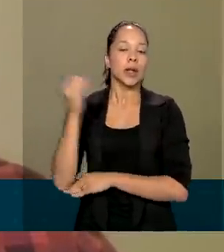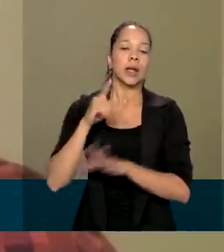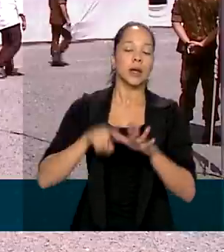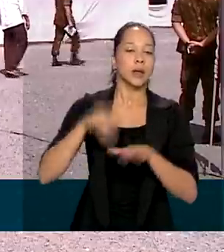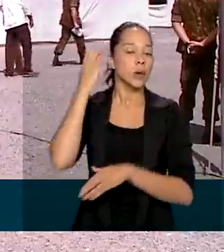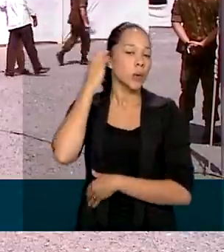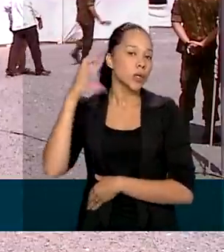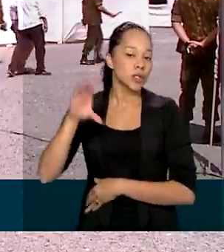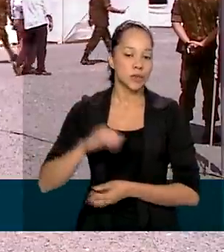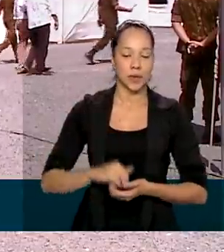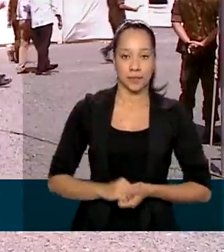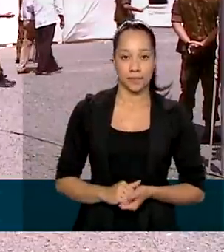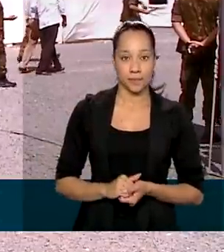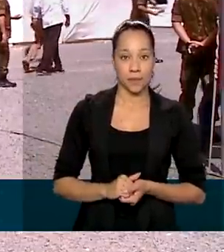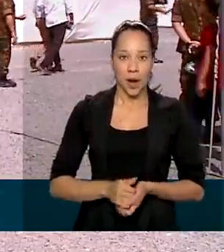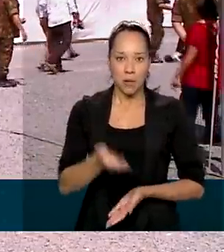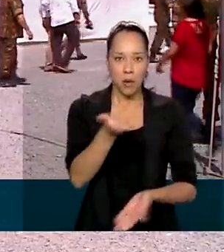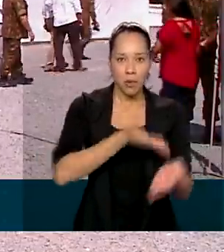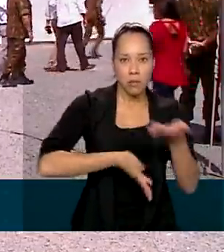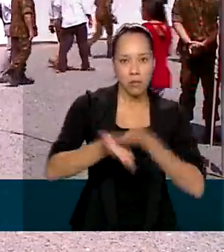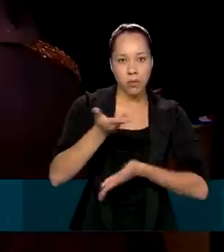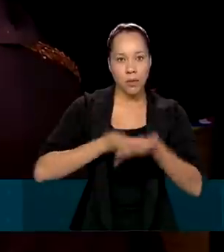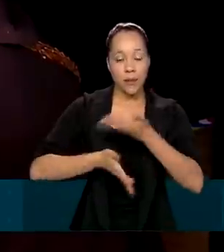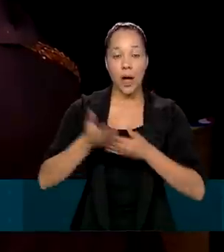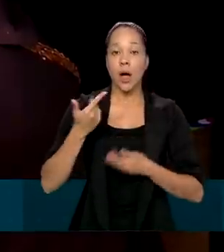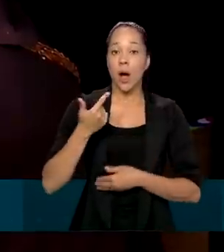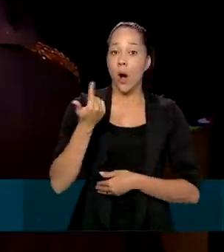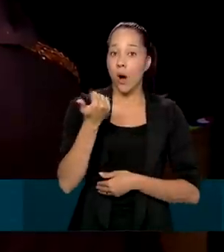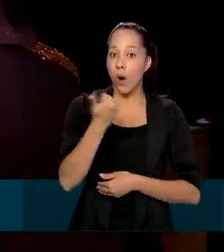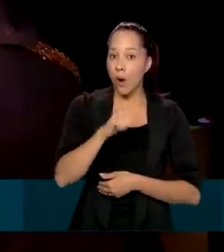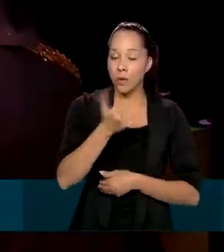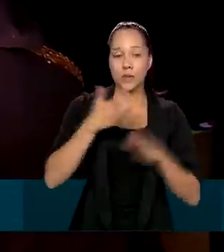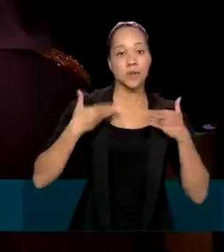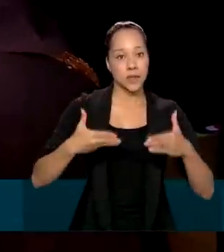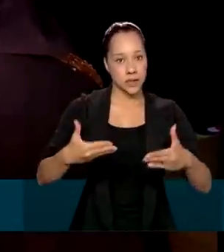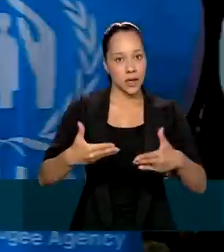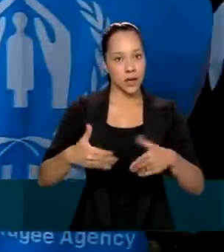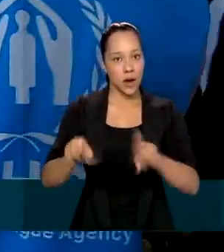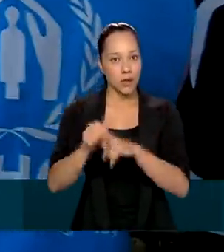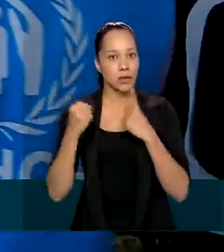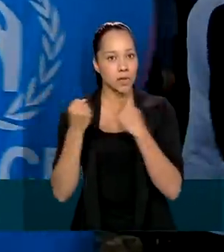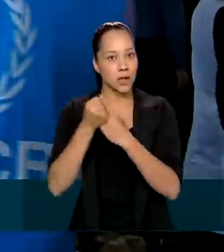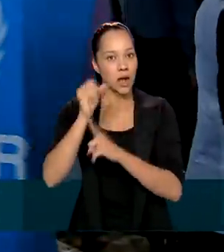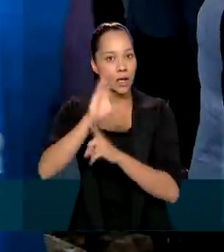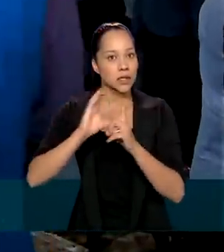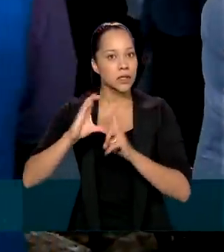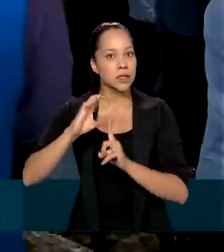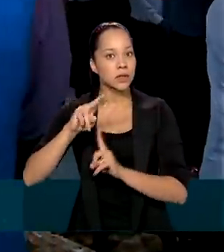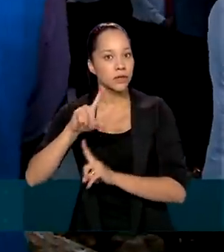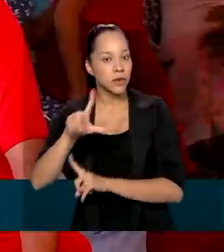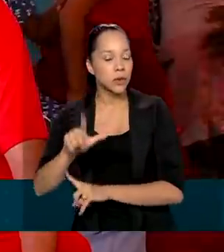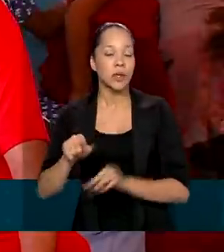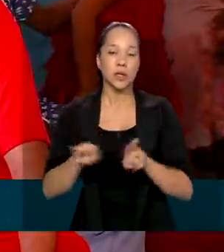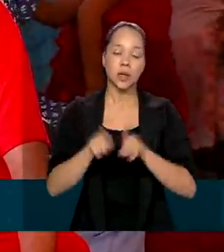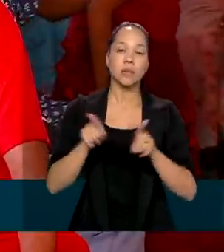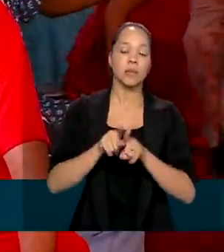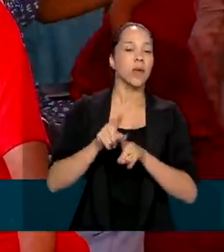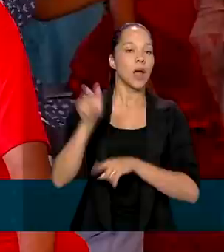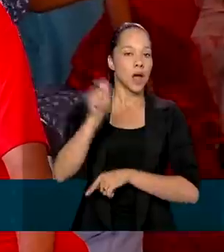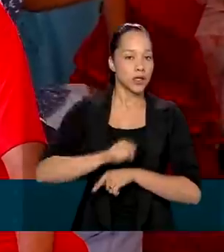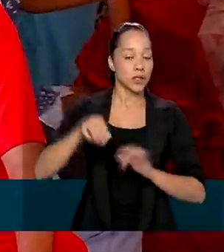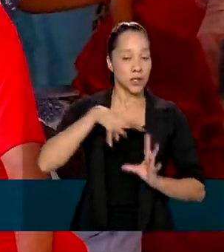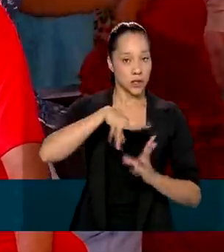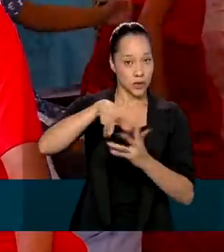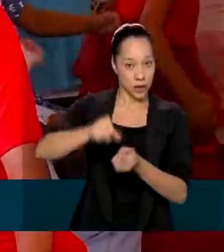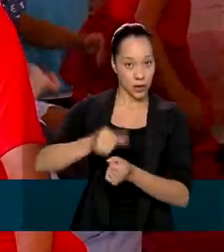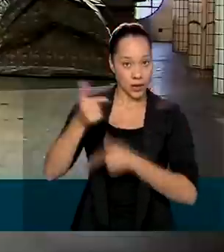Curitiba. Envolvendo 11 ministérios, a sociedade civil e agências internacionais, a Operação